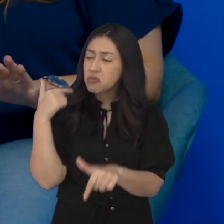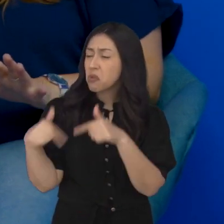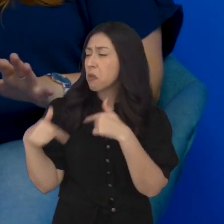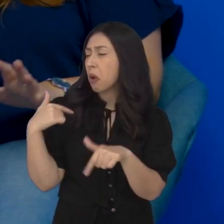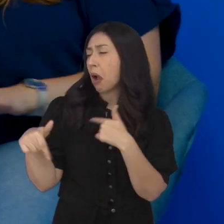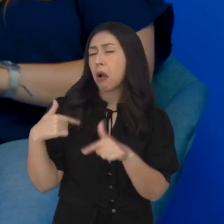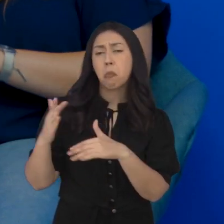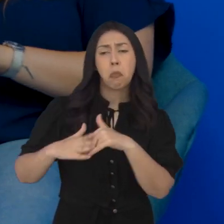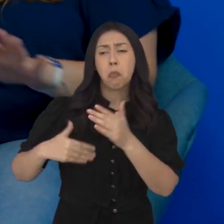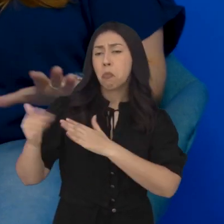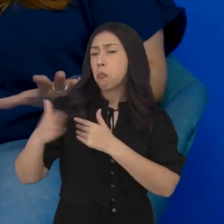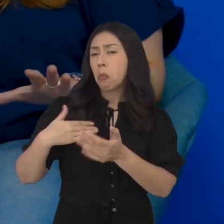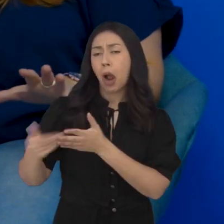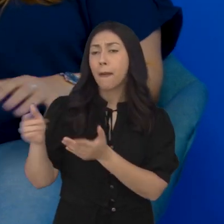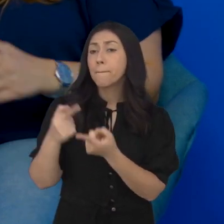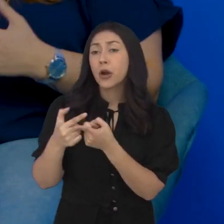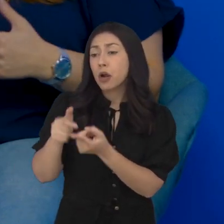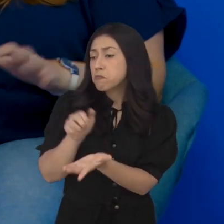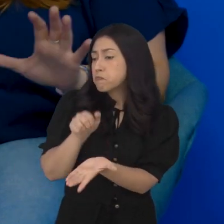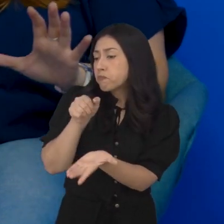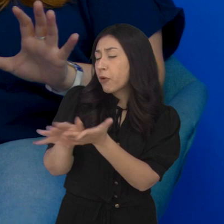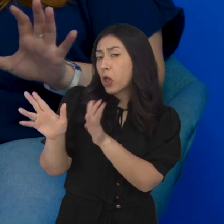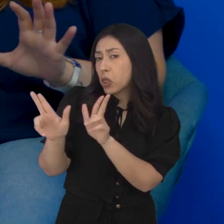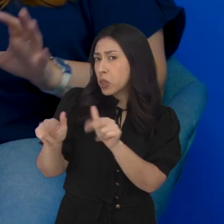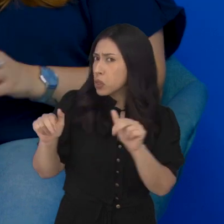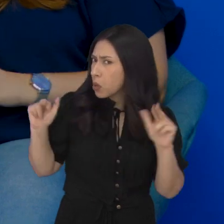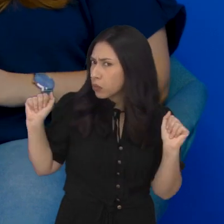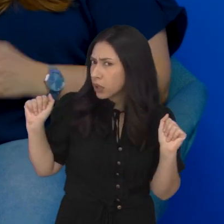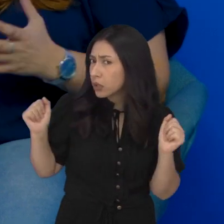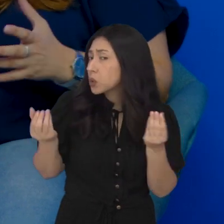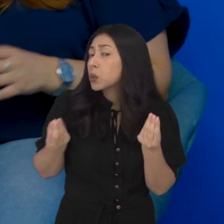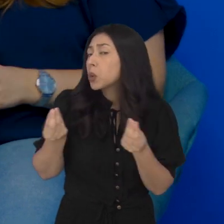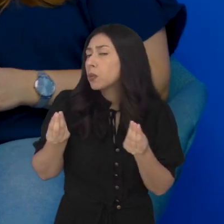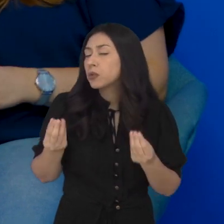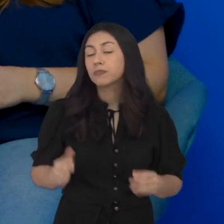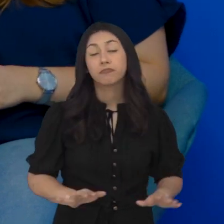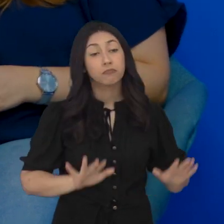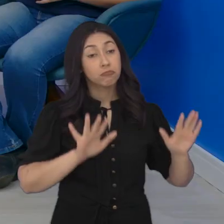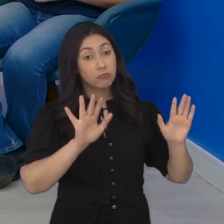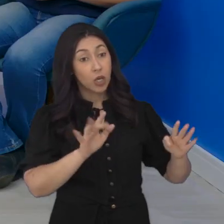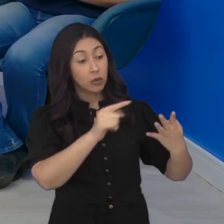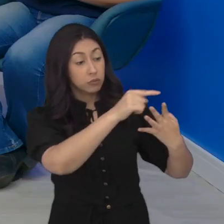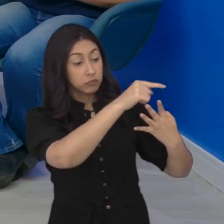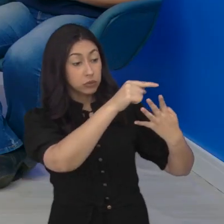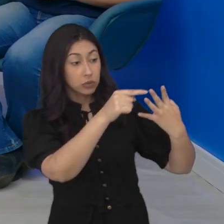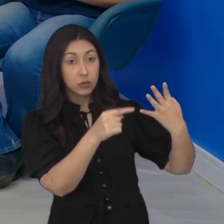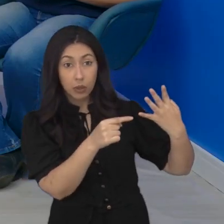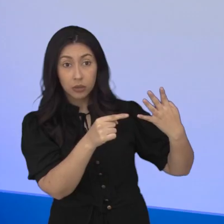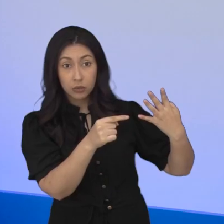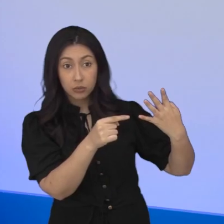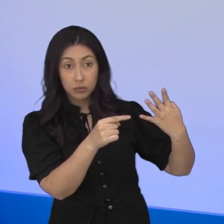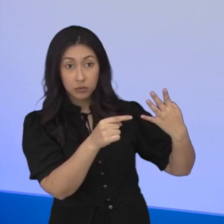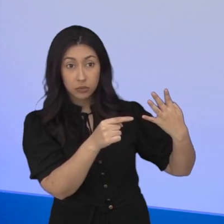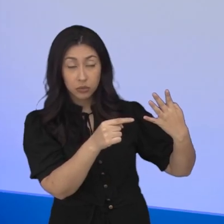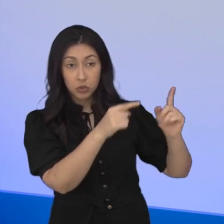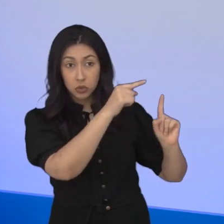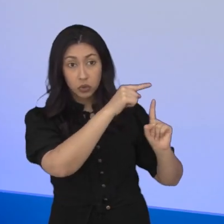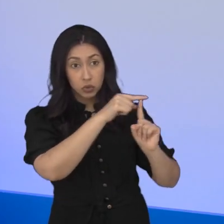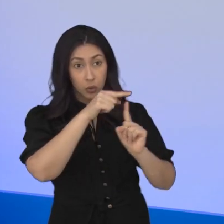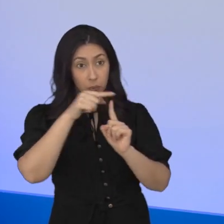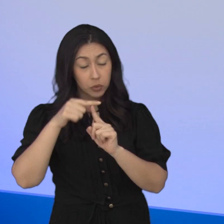trabalhar do jeito que ela quiser? não vai ser mandada embora? Estabilidade para o da vida? Como é que é isso? É, dentro dessas quatro pessoas que eu